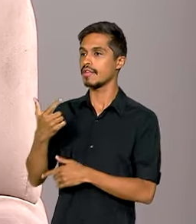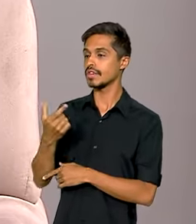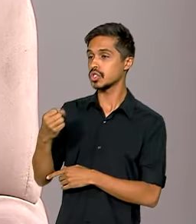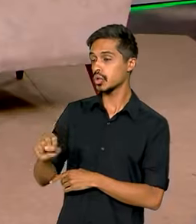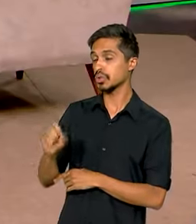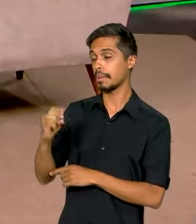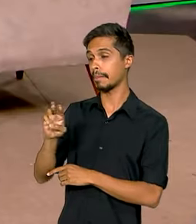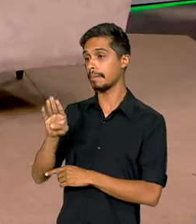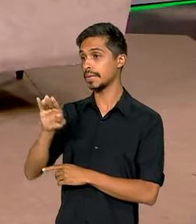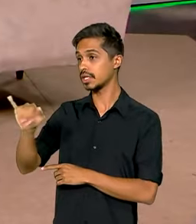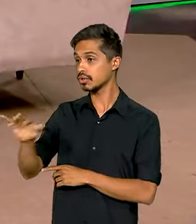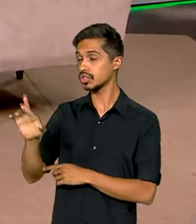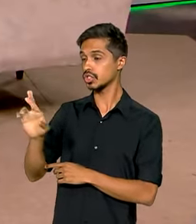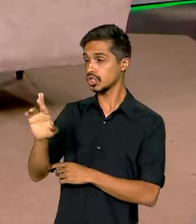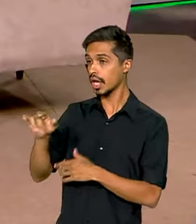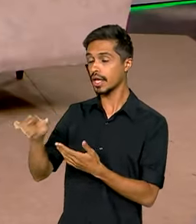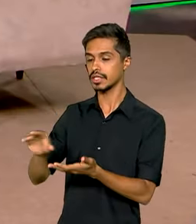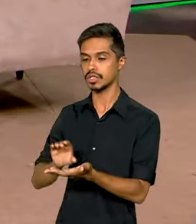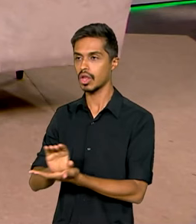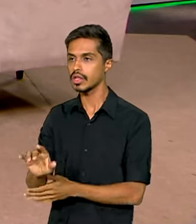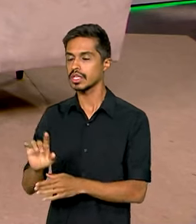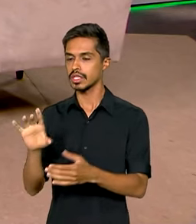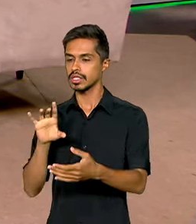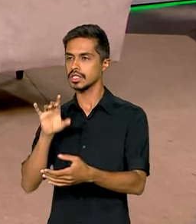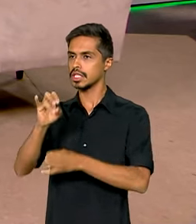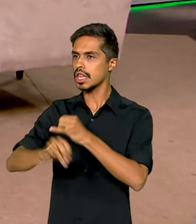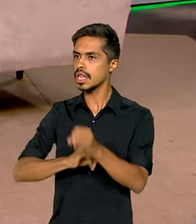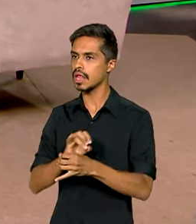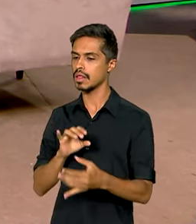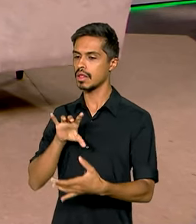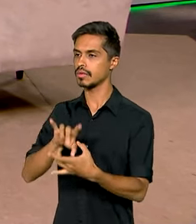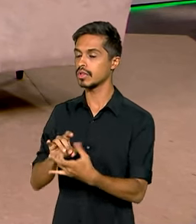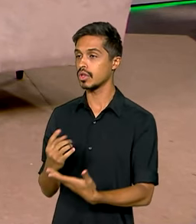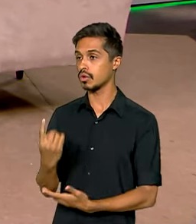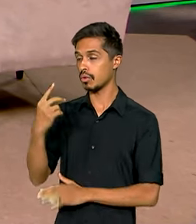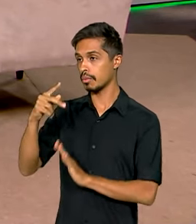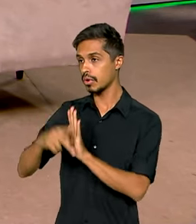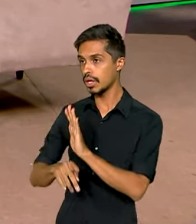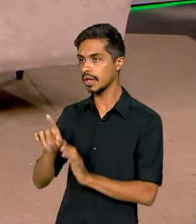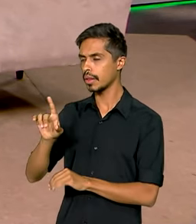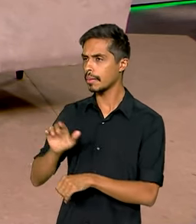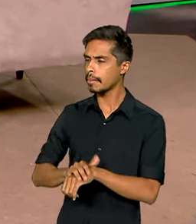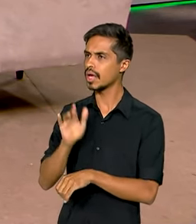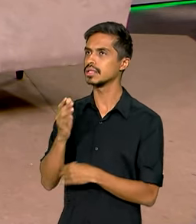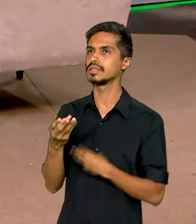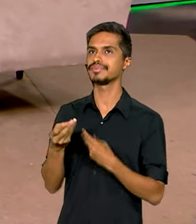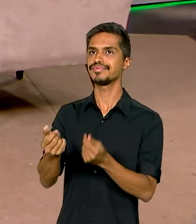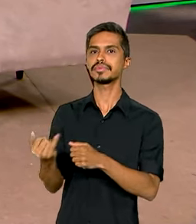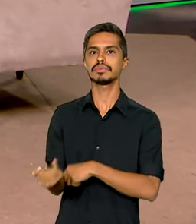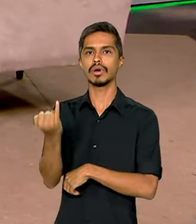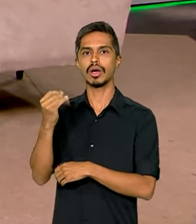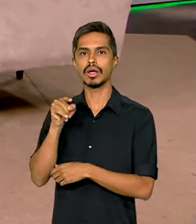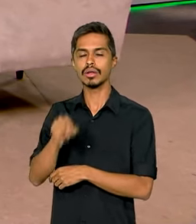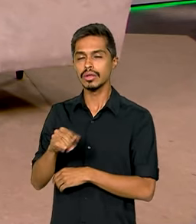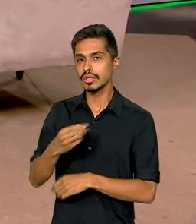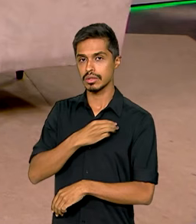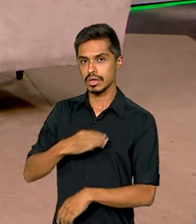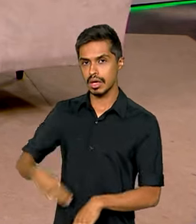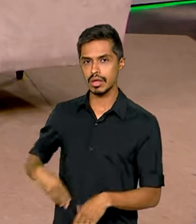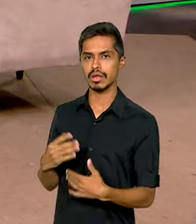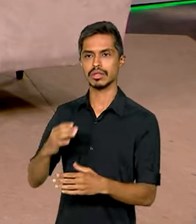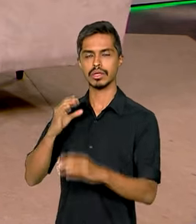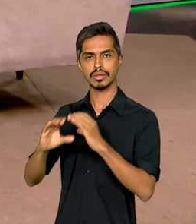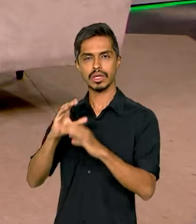reais de investimentos em inclusão digital, conectividade. E um dos programas, uma das ações mais importantes do Ministério das